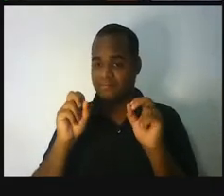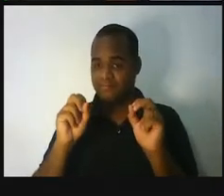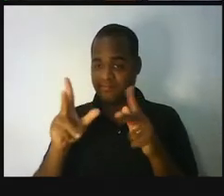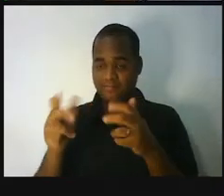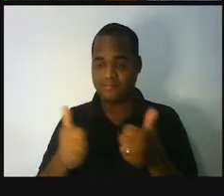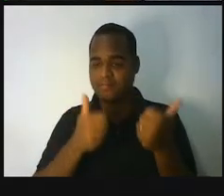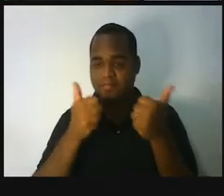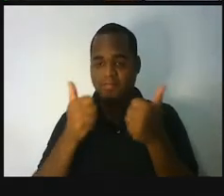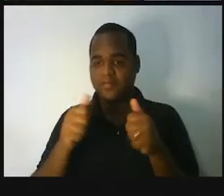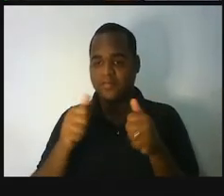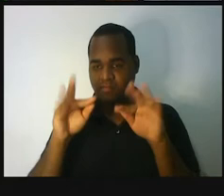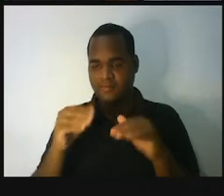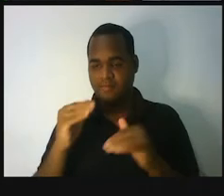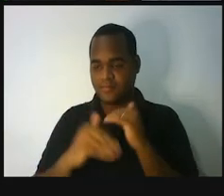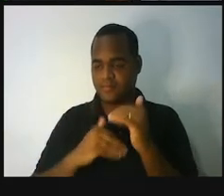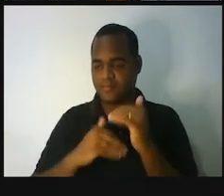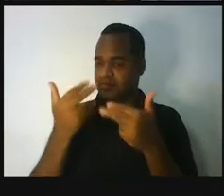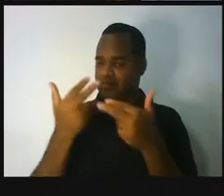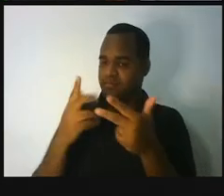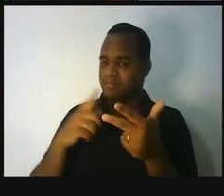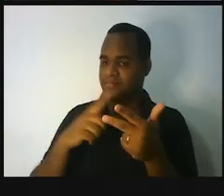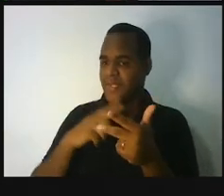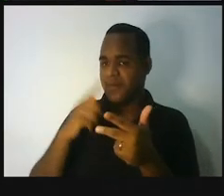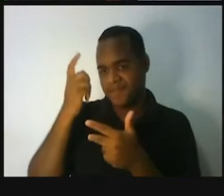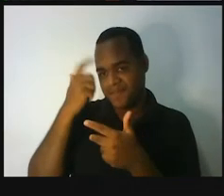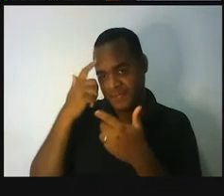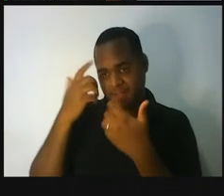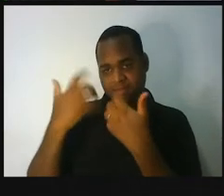capacidade de raciocinar. Tá bom?